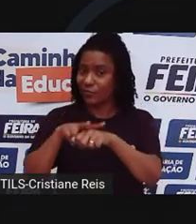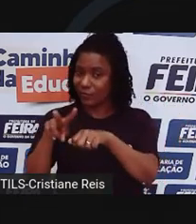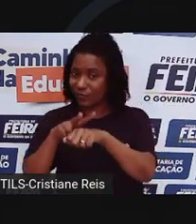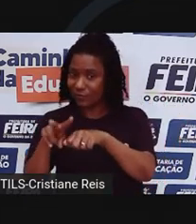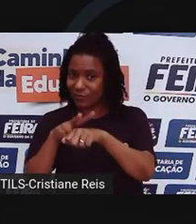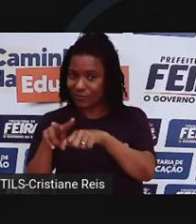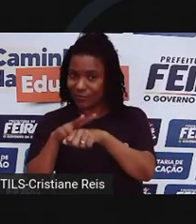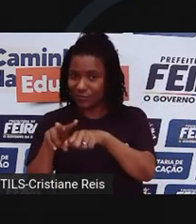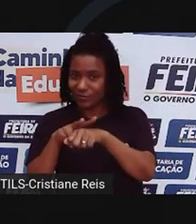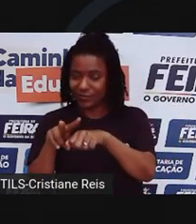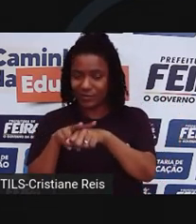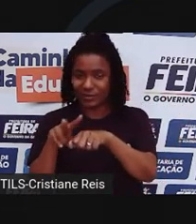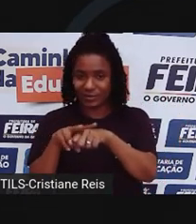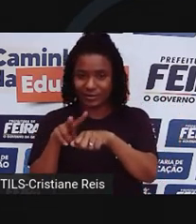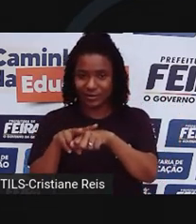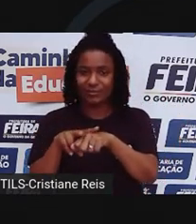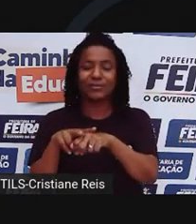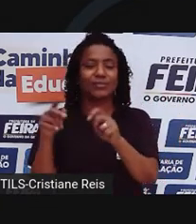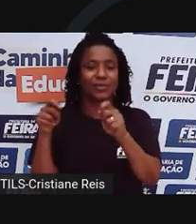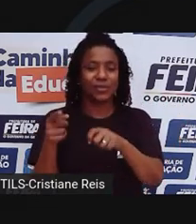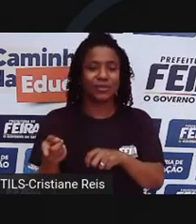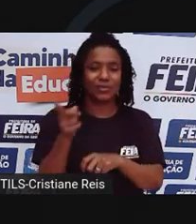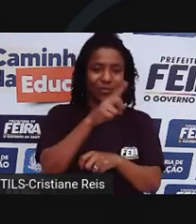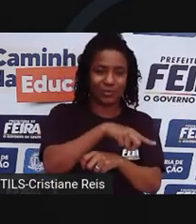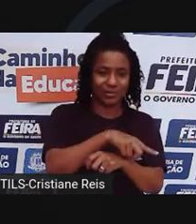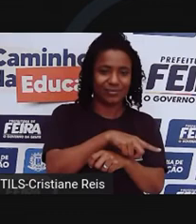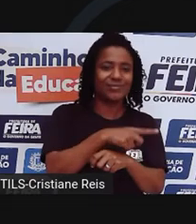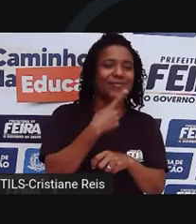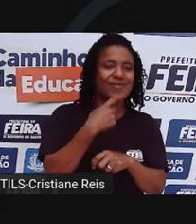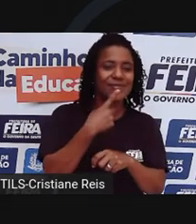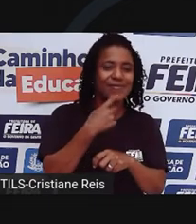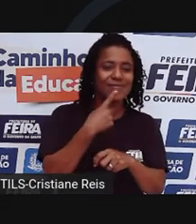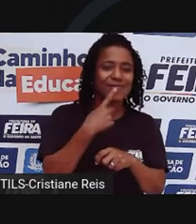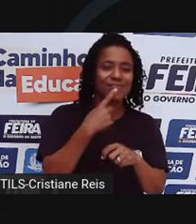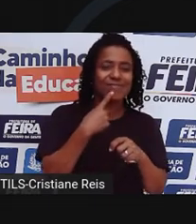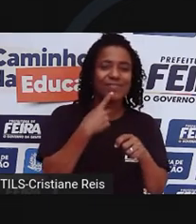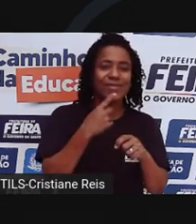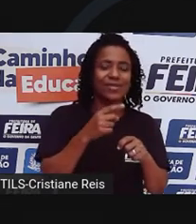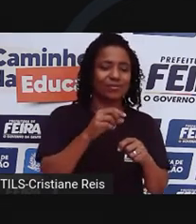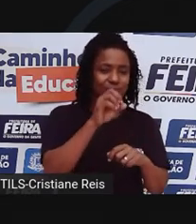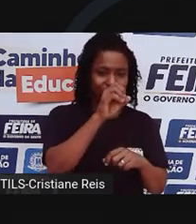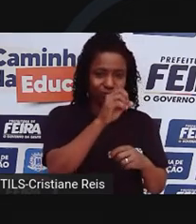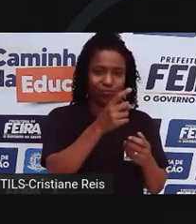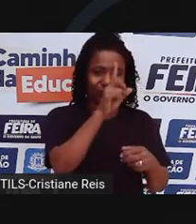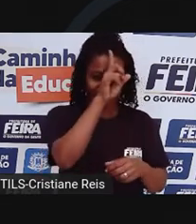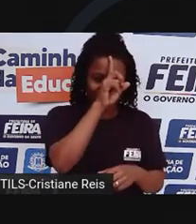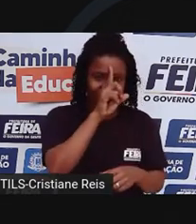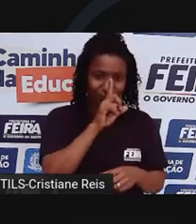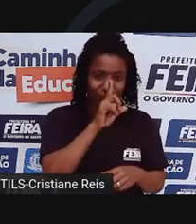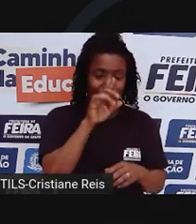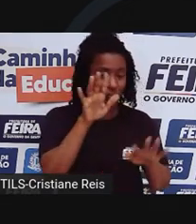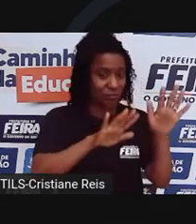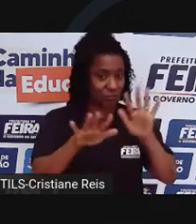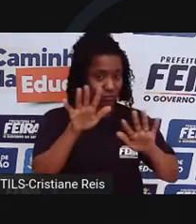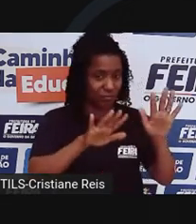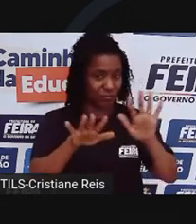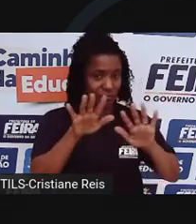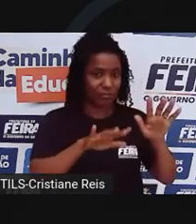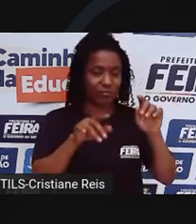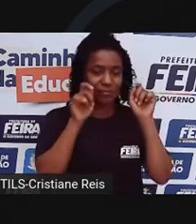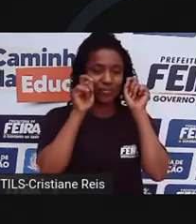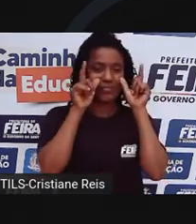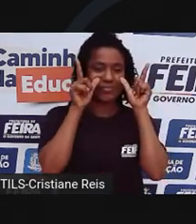nessa direção pode seguir adiante. Depois, o sinal fica amarelo de advertência, indicando que está para